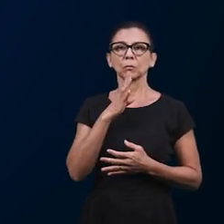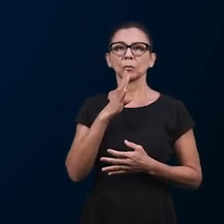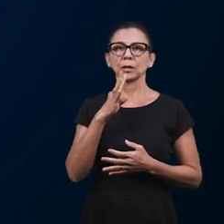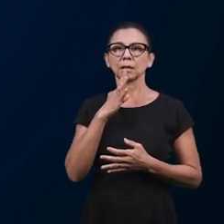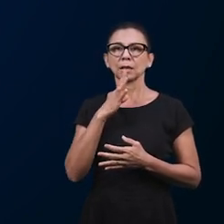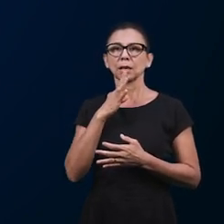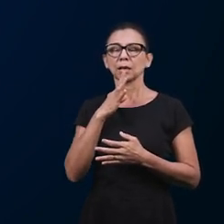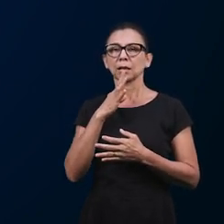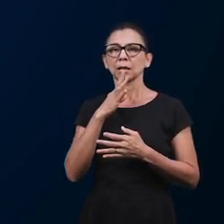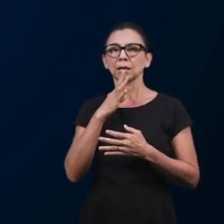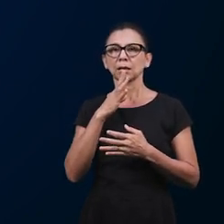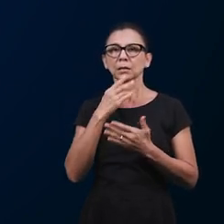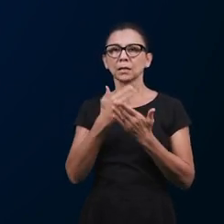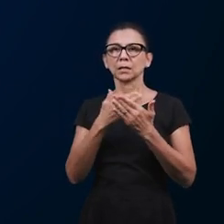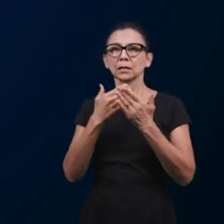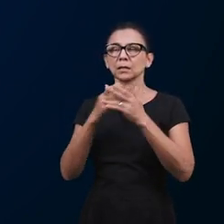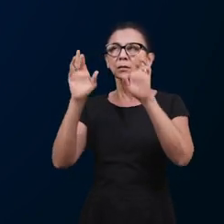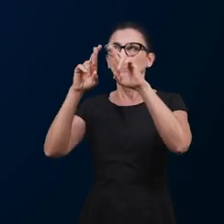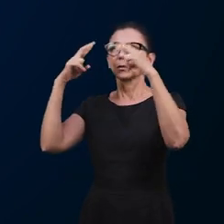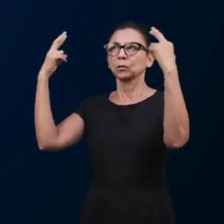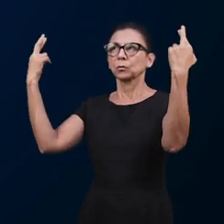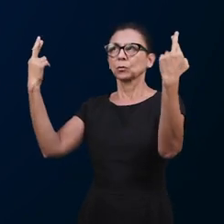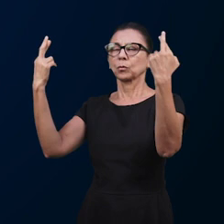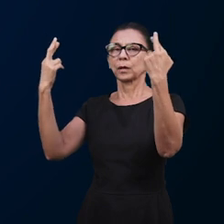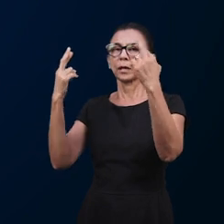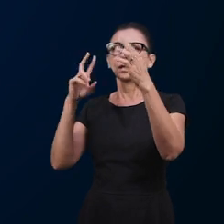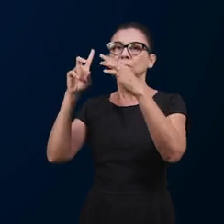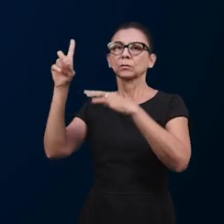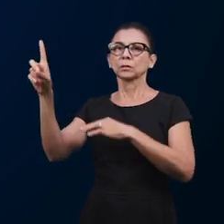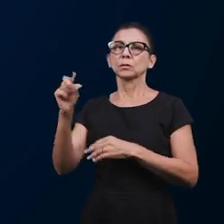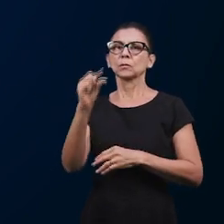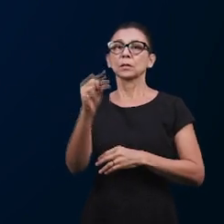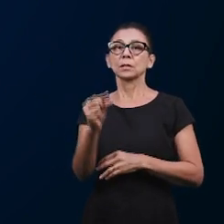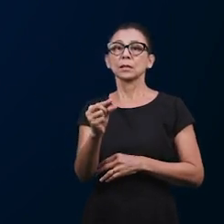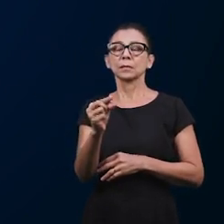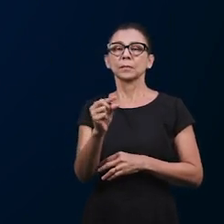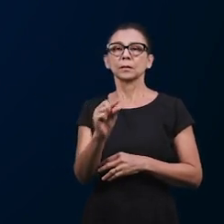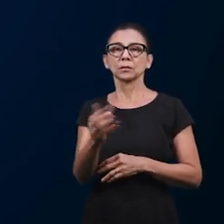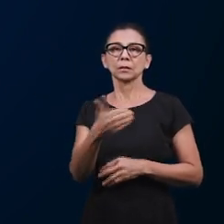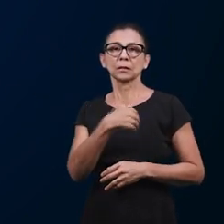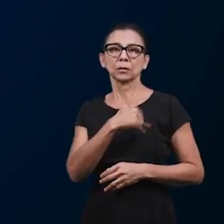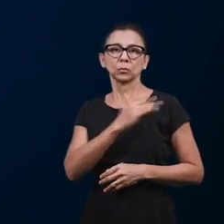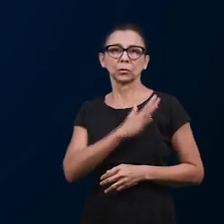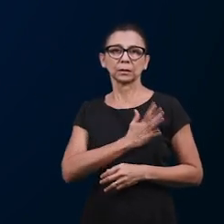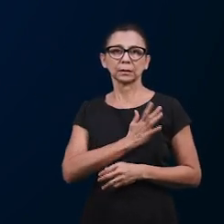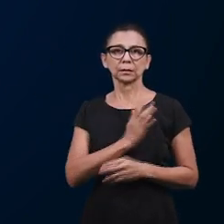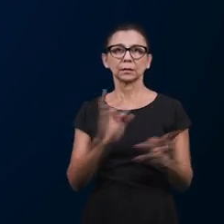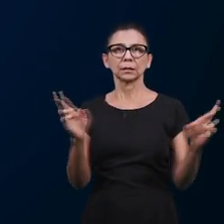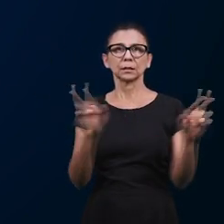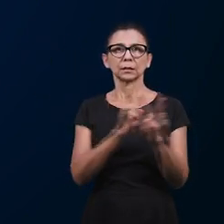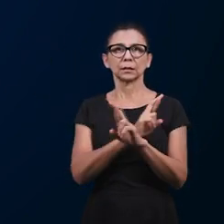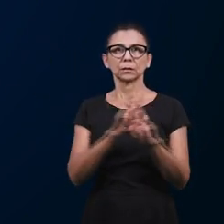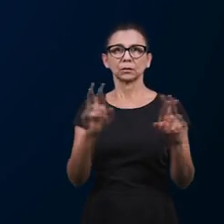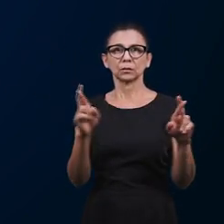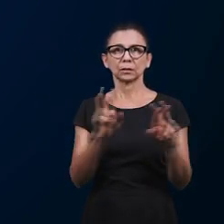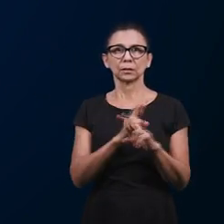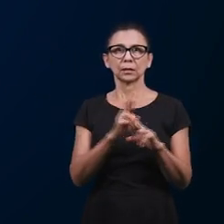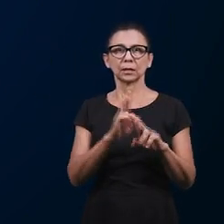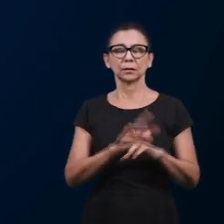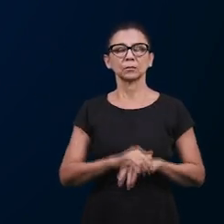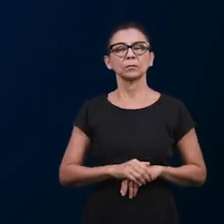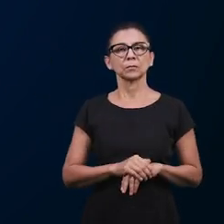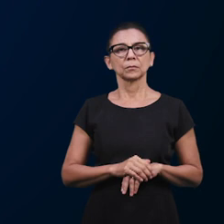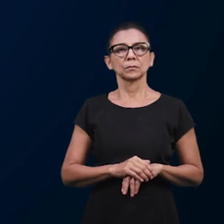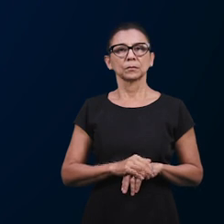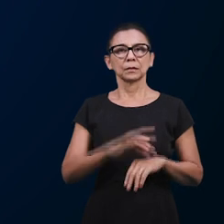do céu. Então vem o maligno em foi semeado no seu coração, né? Fala da carne, né? Letra C.